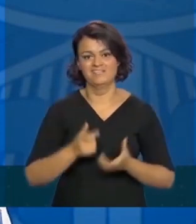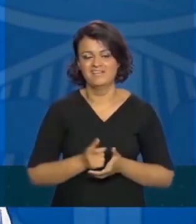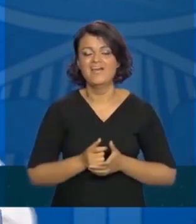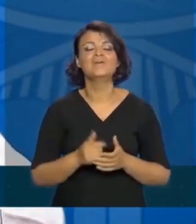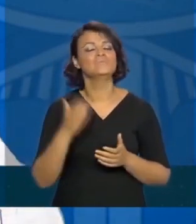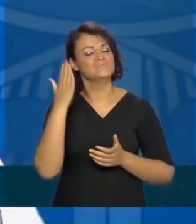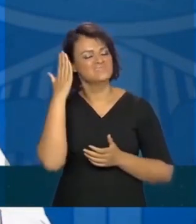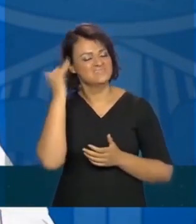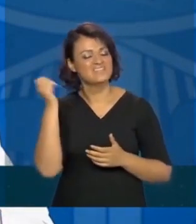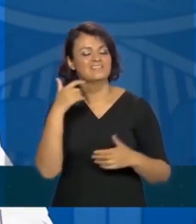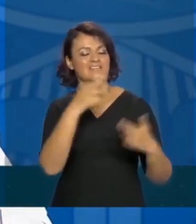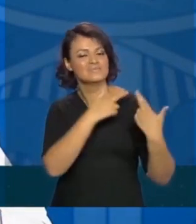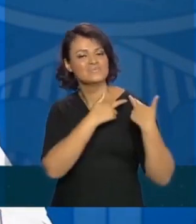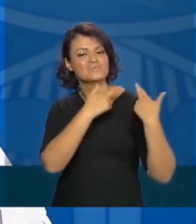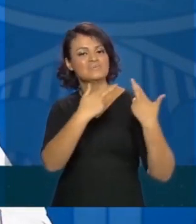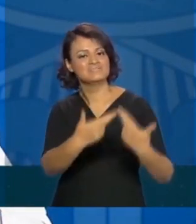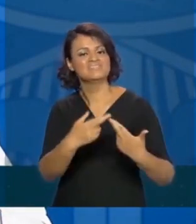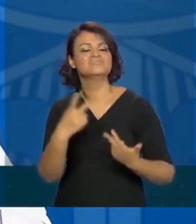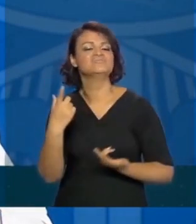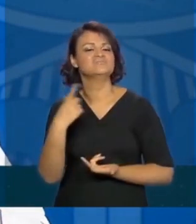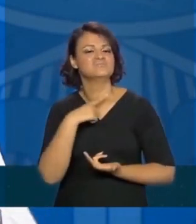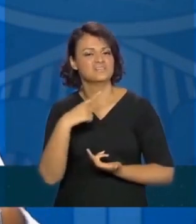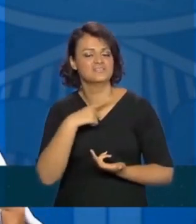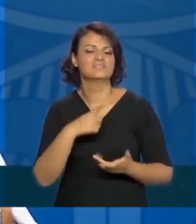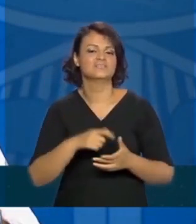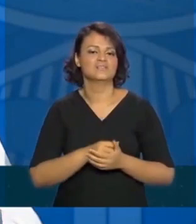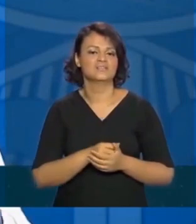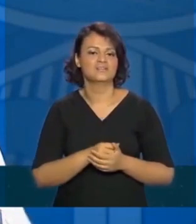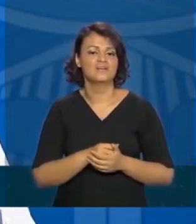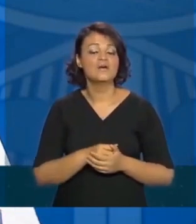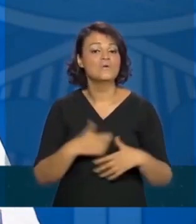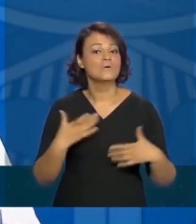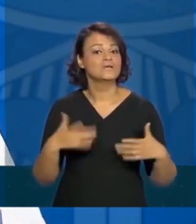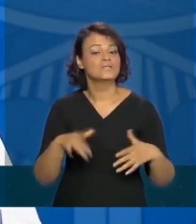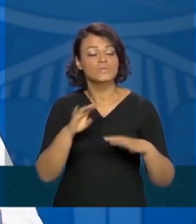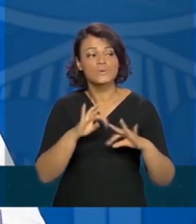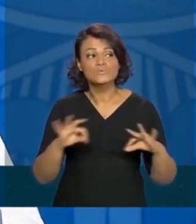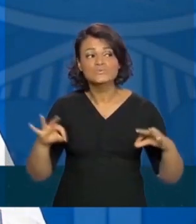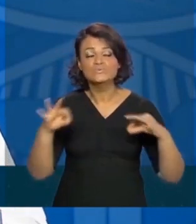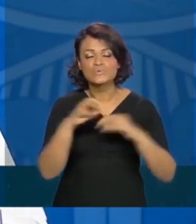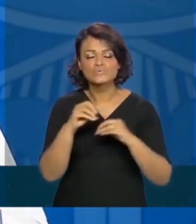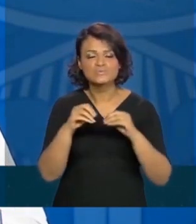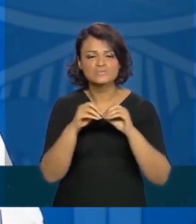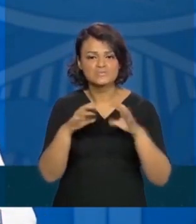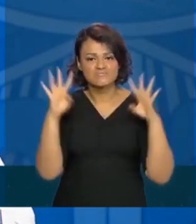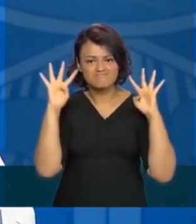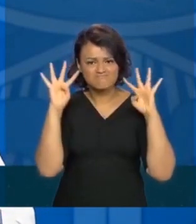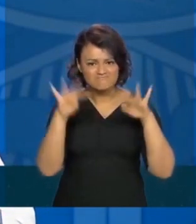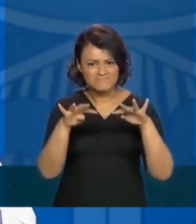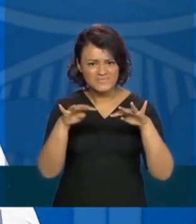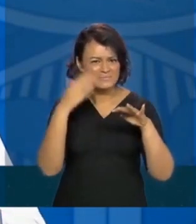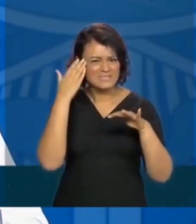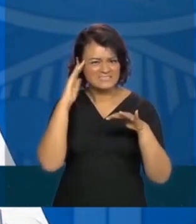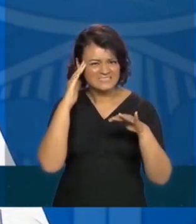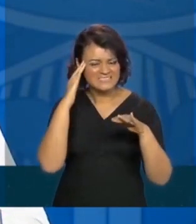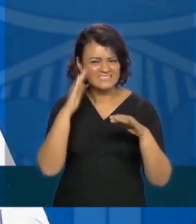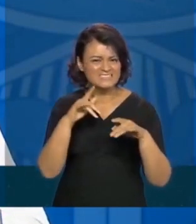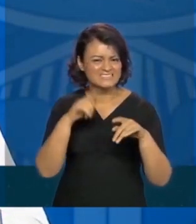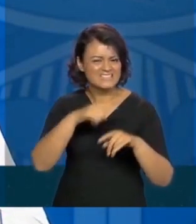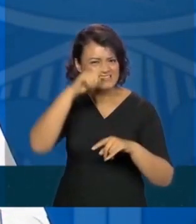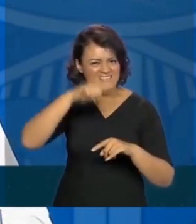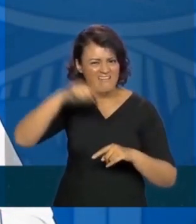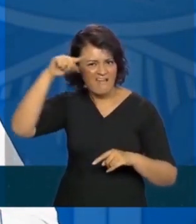sei o tamanho da responsabilidade, nossa equipe está todinha voltada para interpretar todos esses